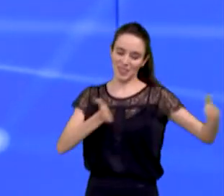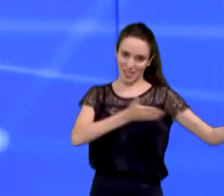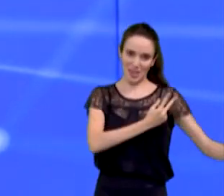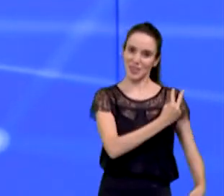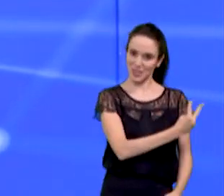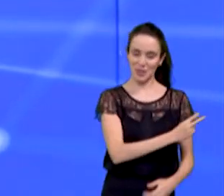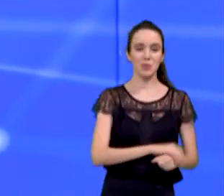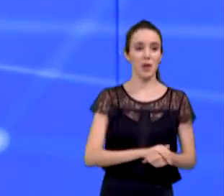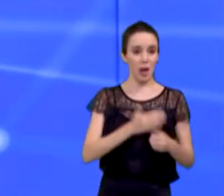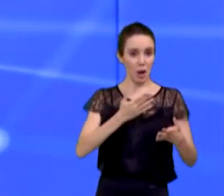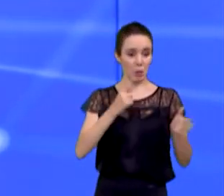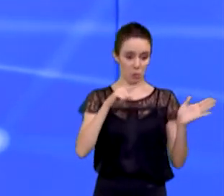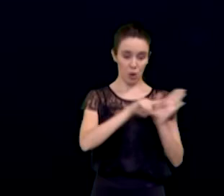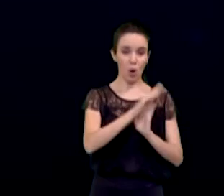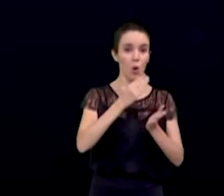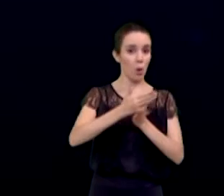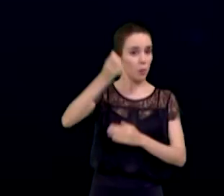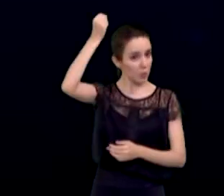segundos para a sua pergunta.